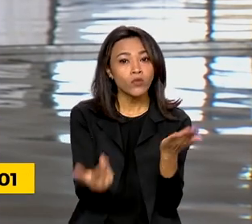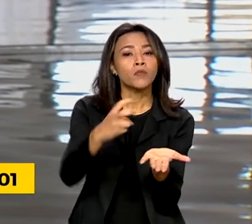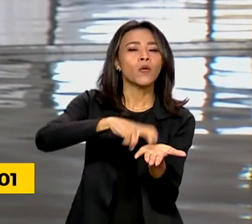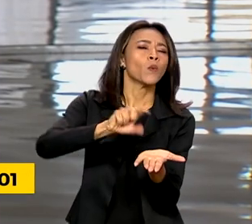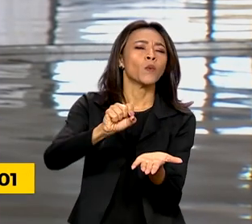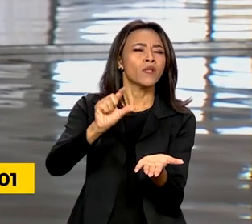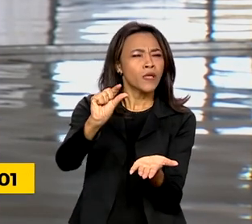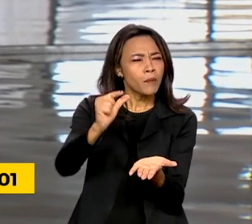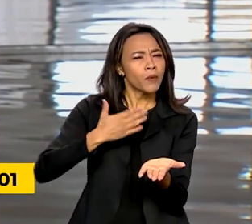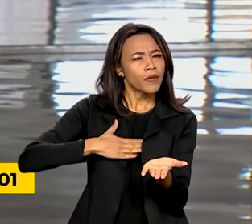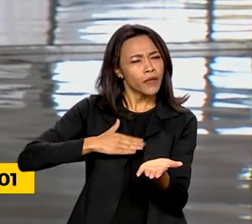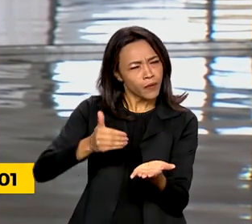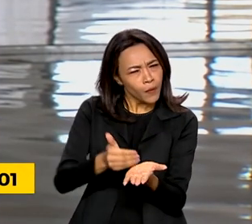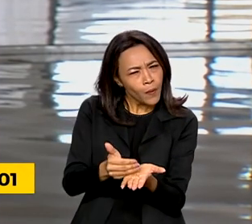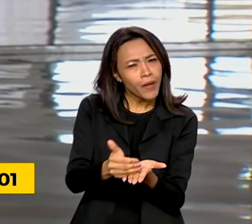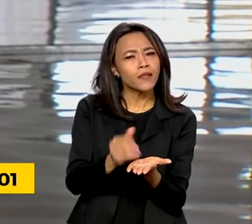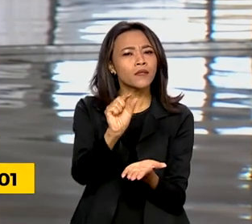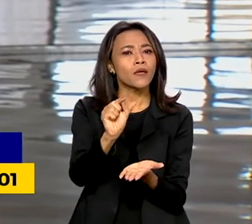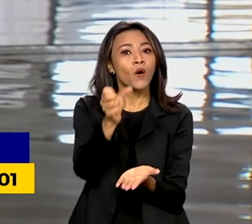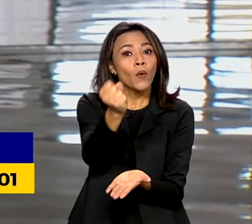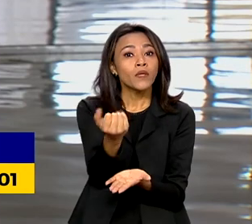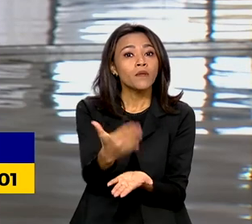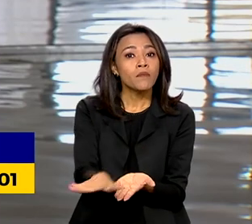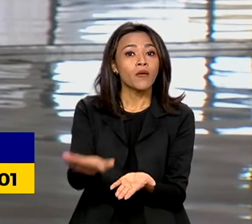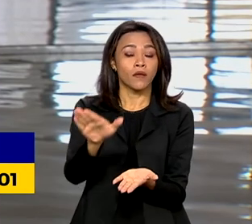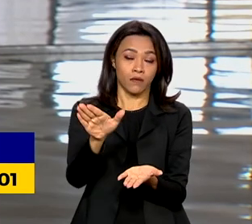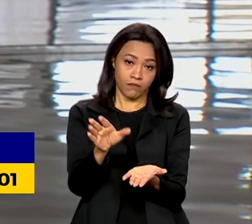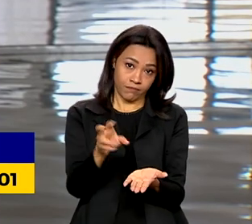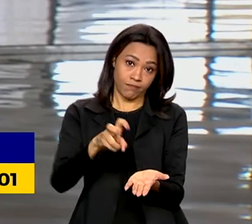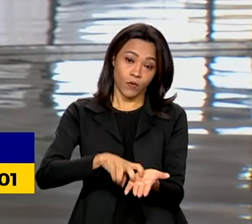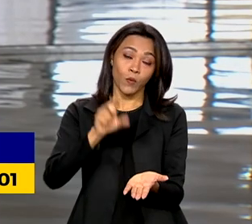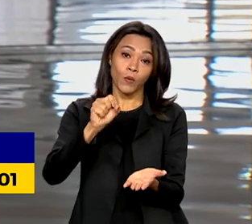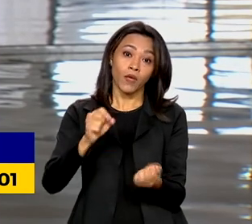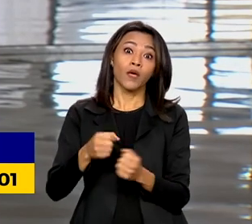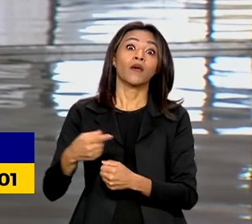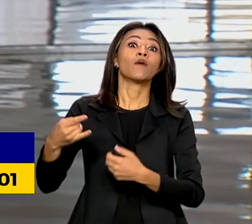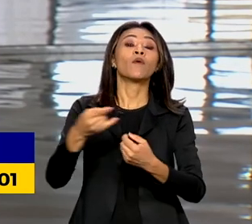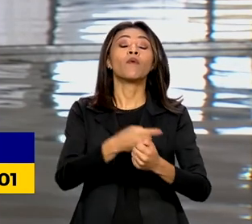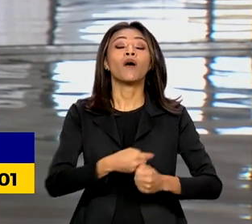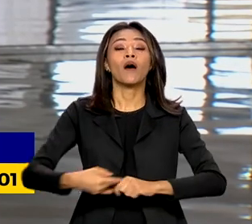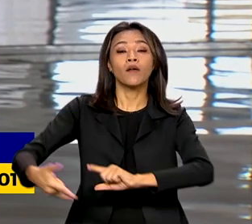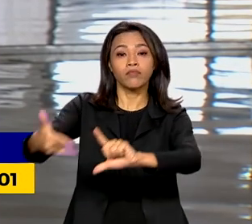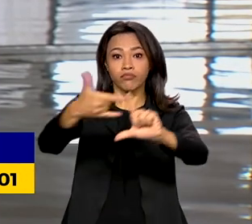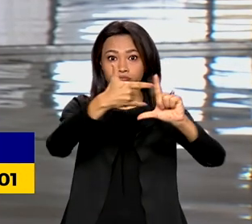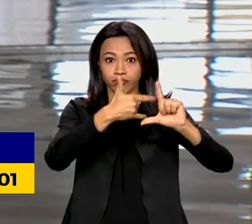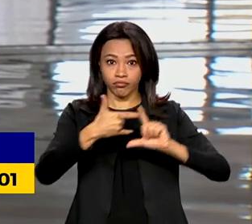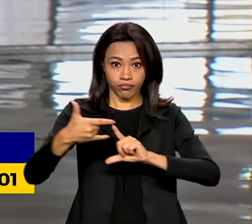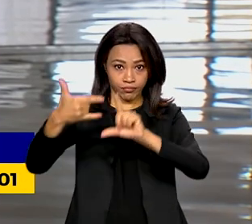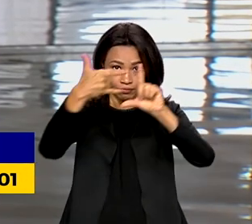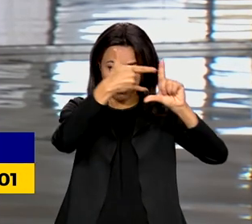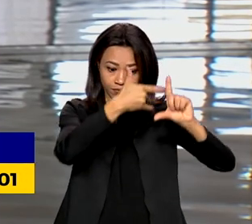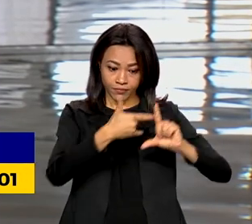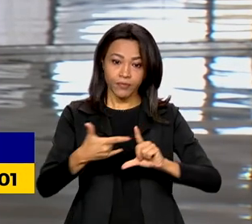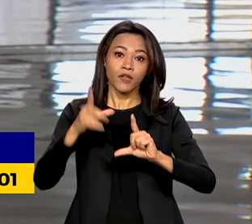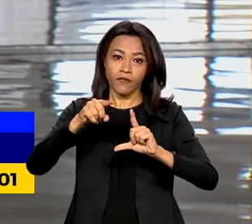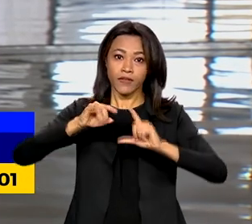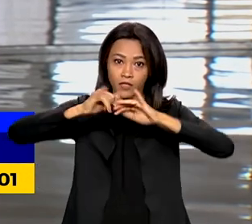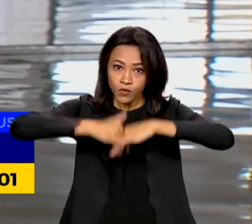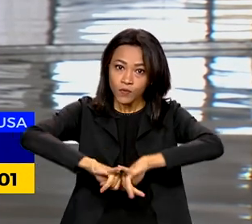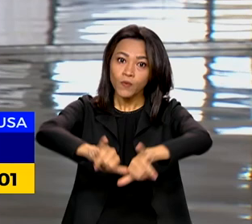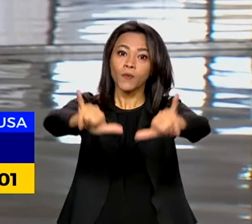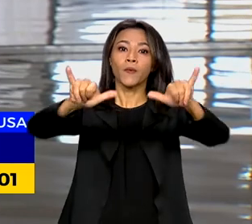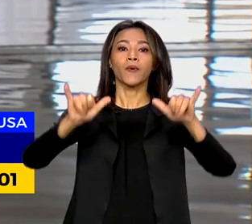daqui a pouquinho, como você disse, às oito e meia da manhã, com uma live que será transmitida nas redes sociais do presidente.